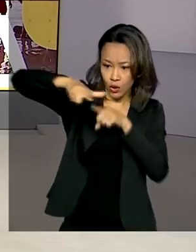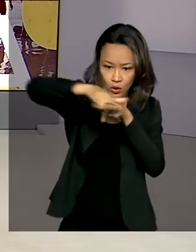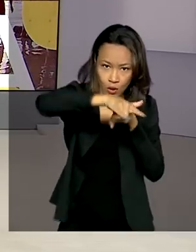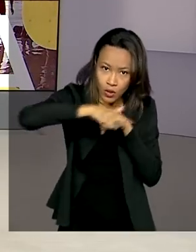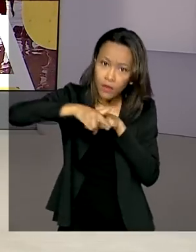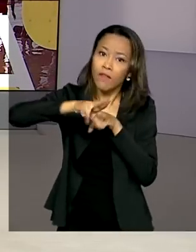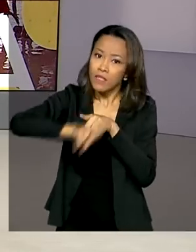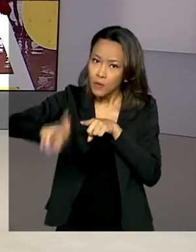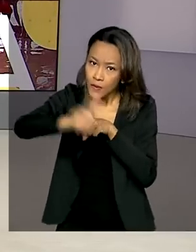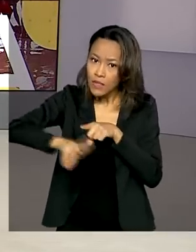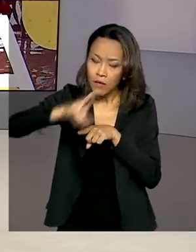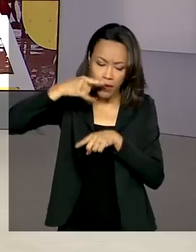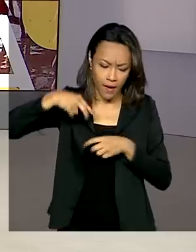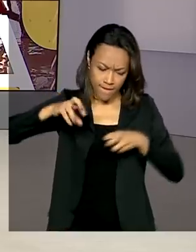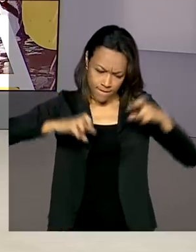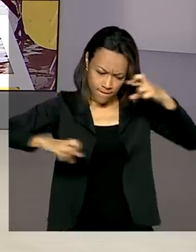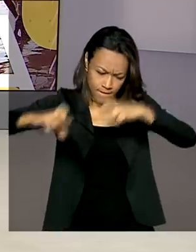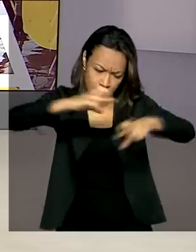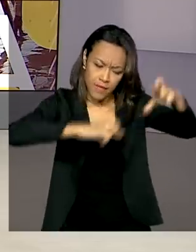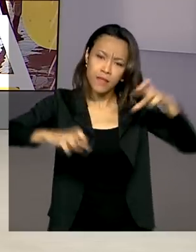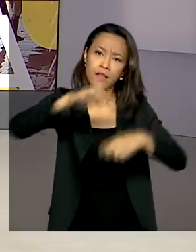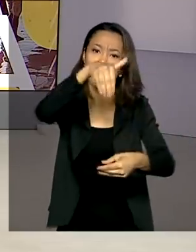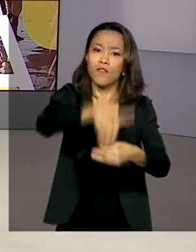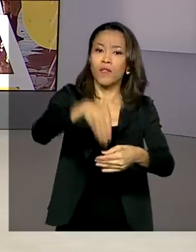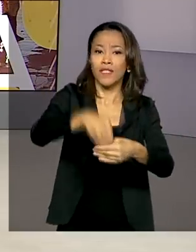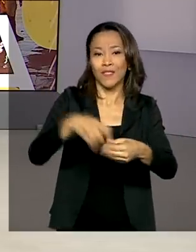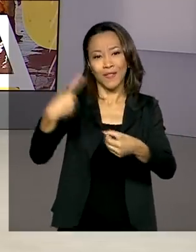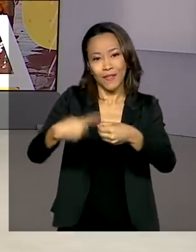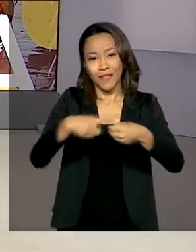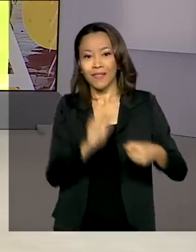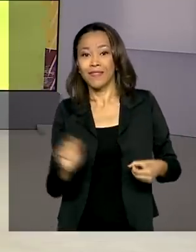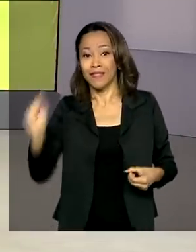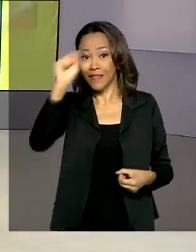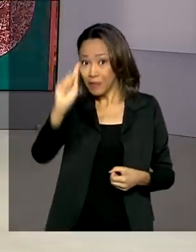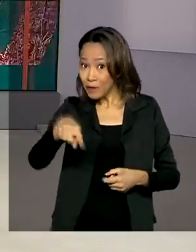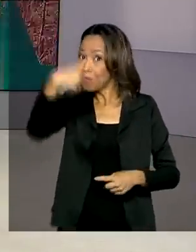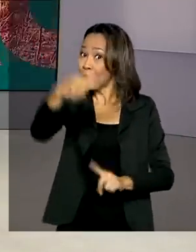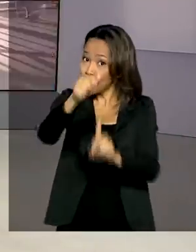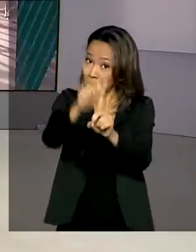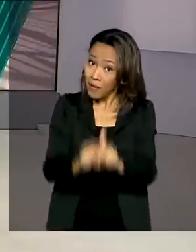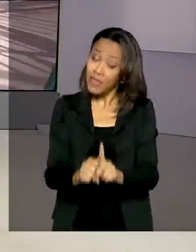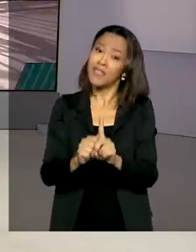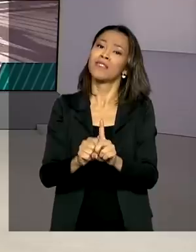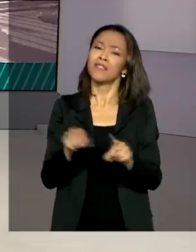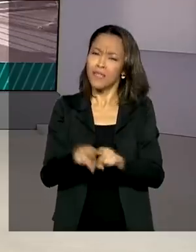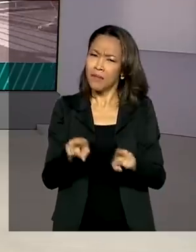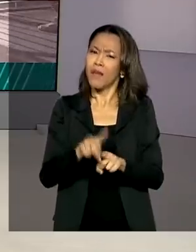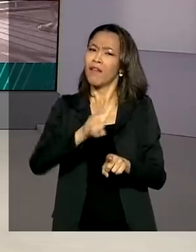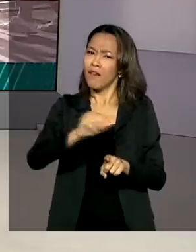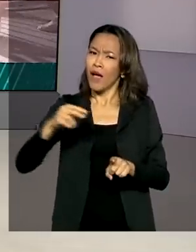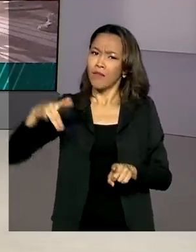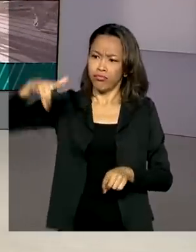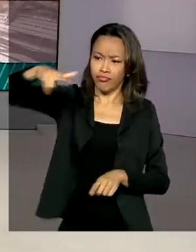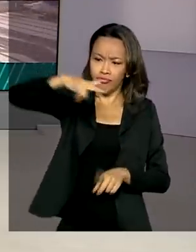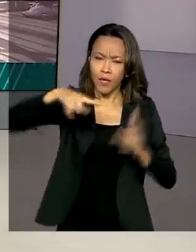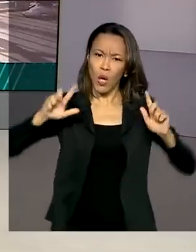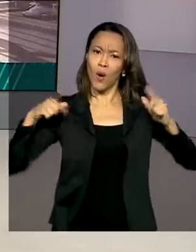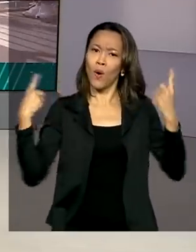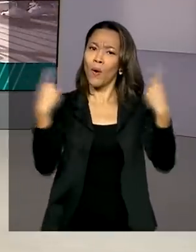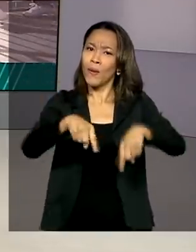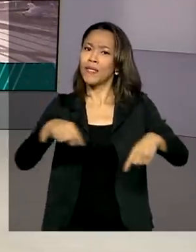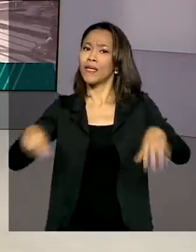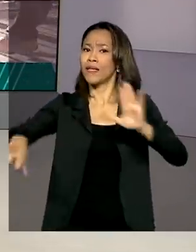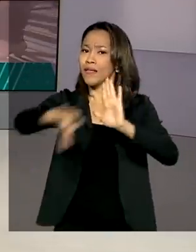para fiscalizar a votação nas eleições municipais no mês que vem e combater crimes eleitorais. Além do equipamento,